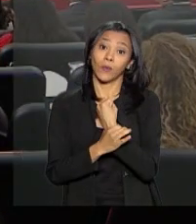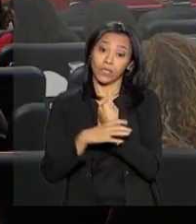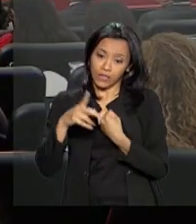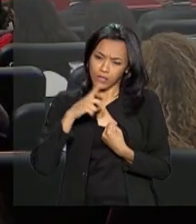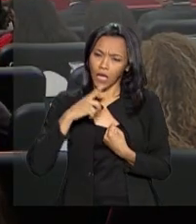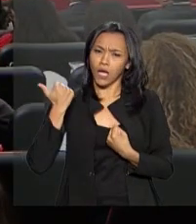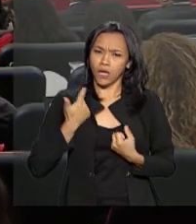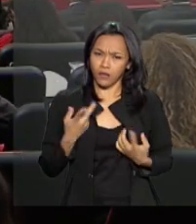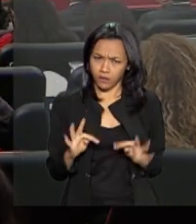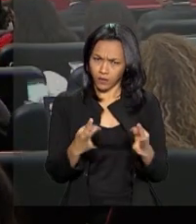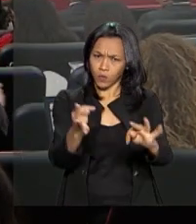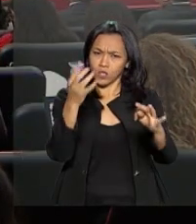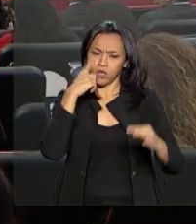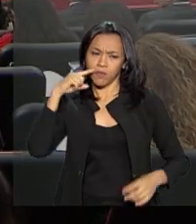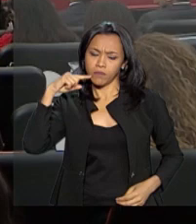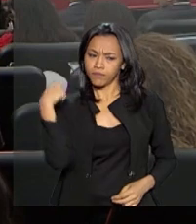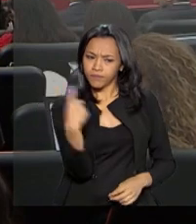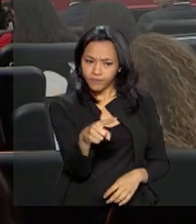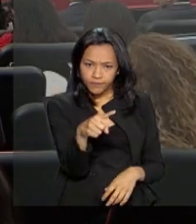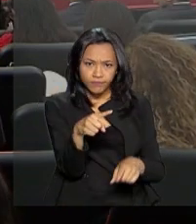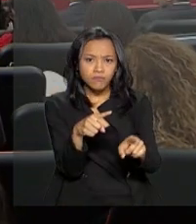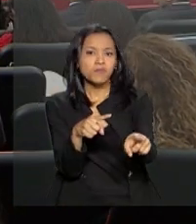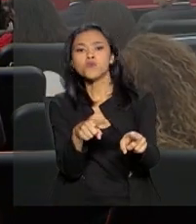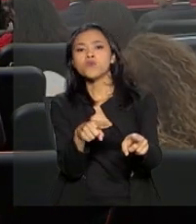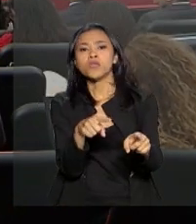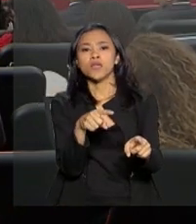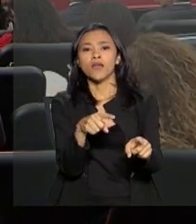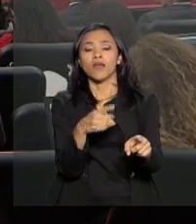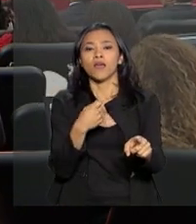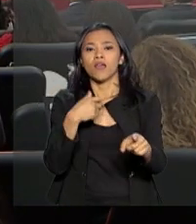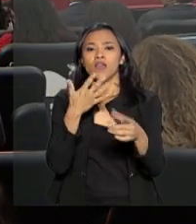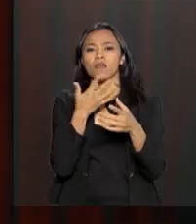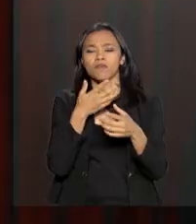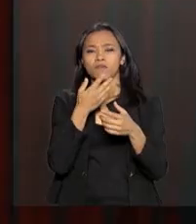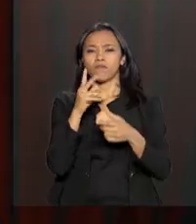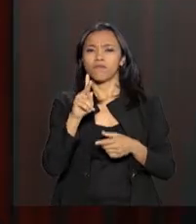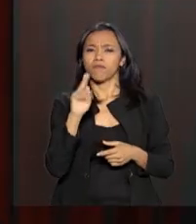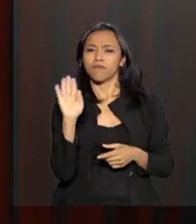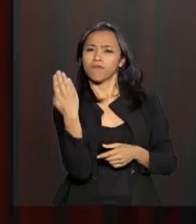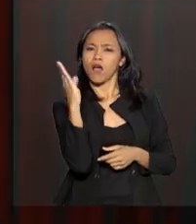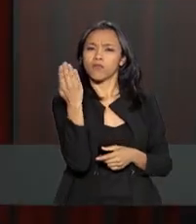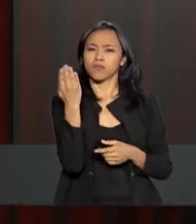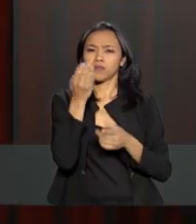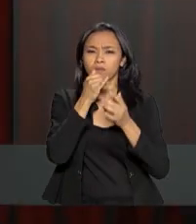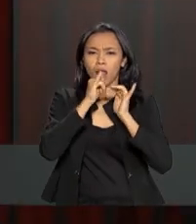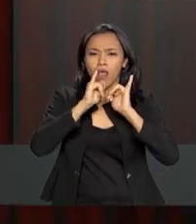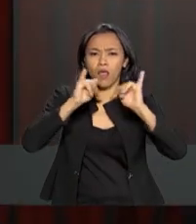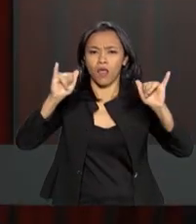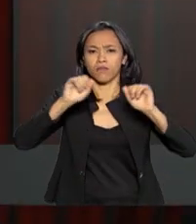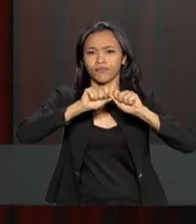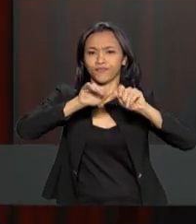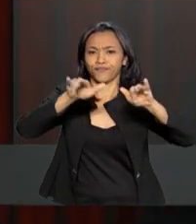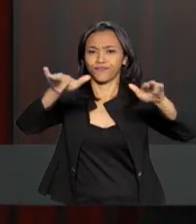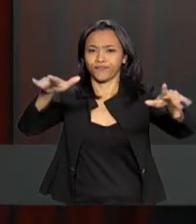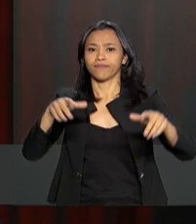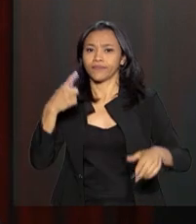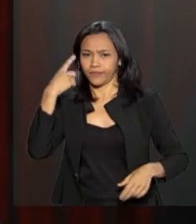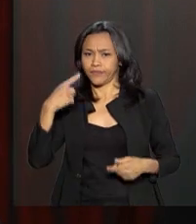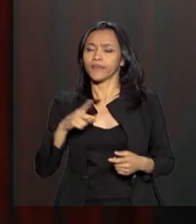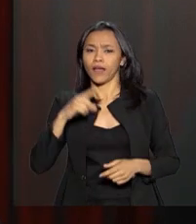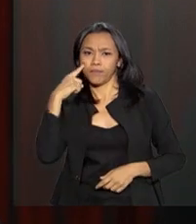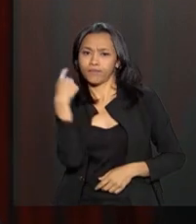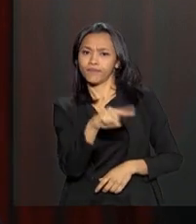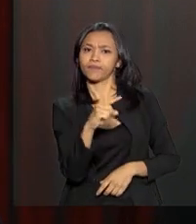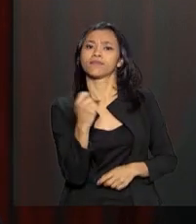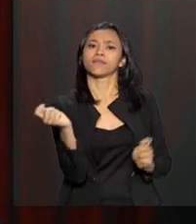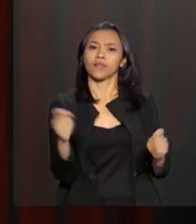tecnologia para identificar os que disseminam informações falsas. Fiquem sabendo que não existe anonimato na